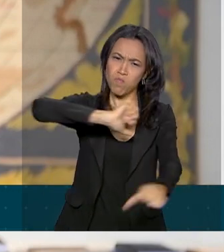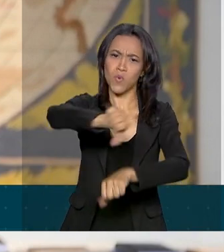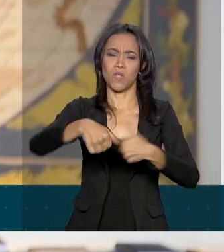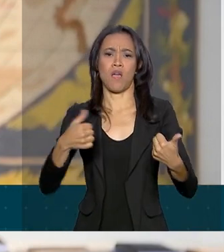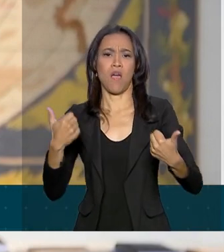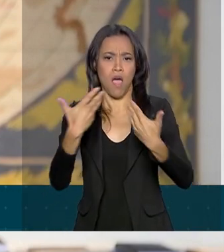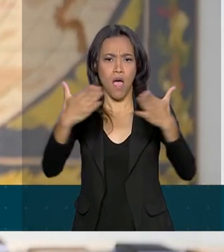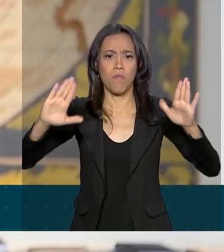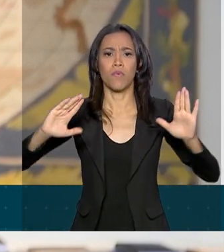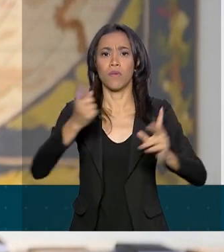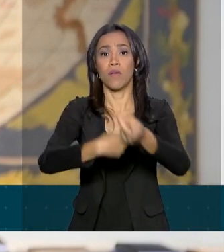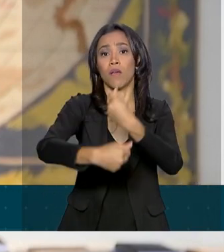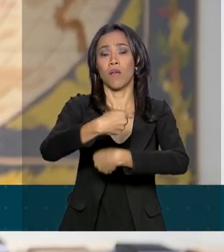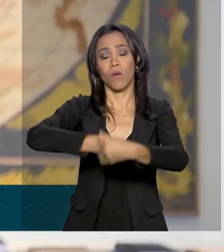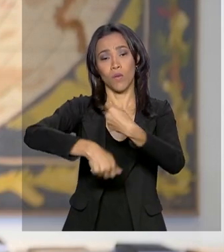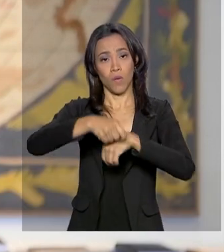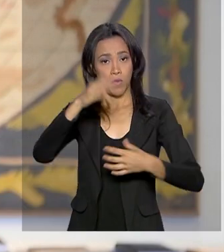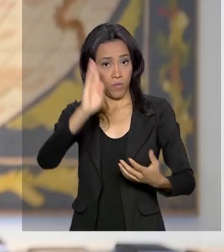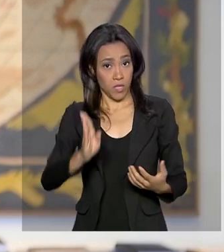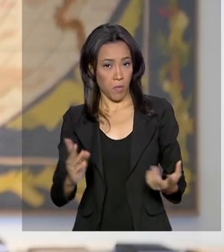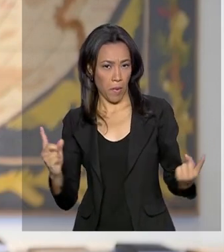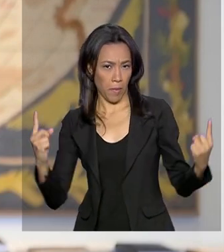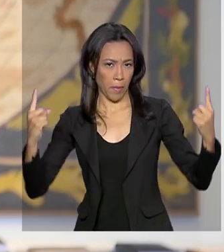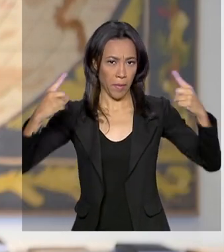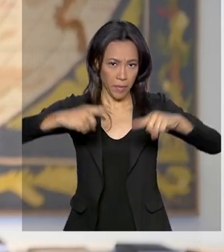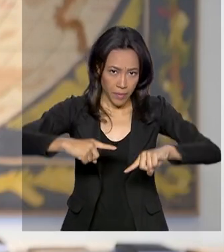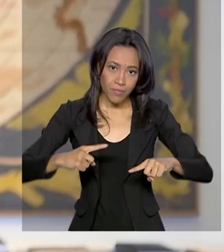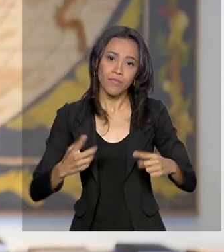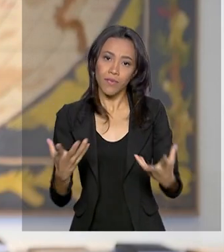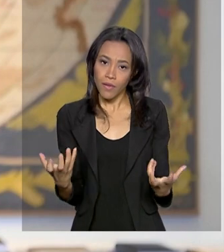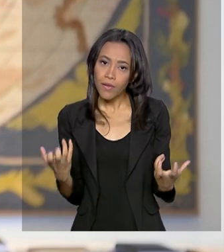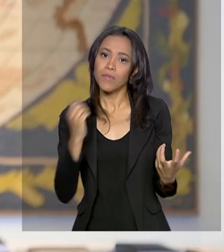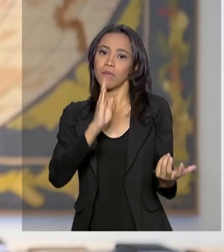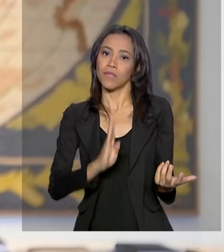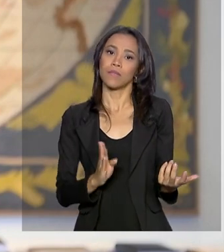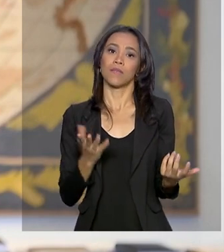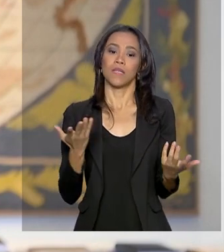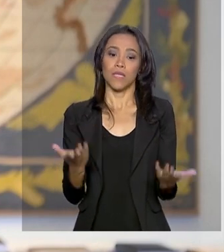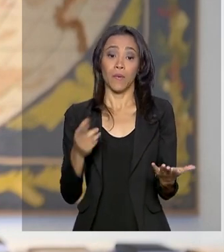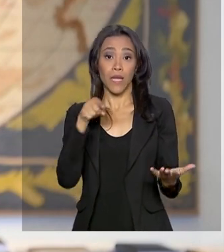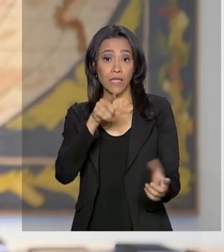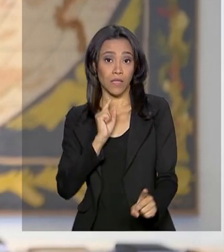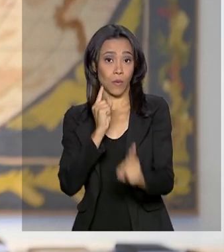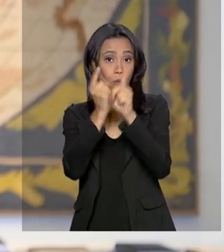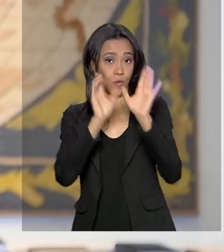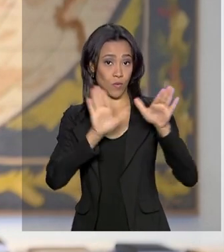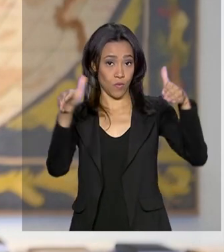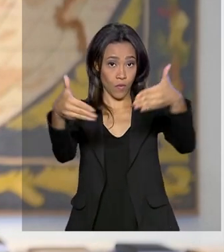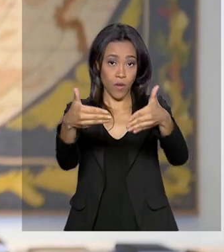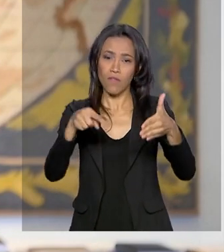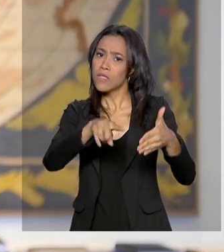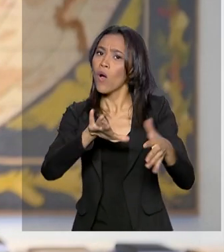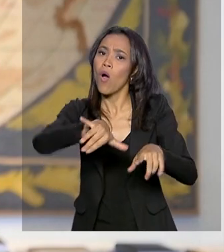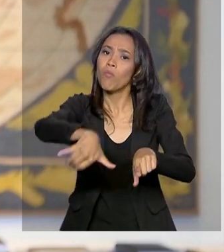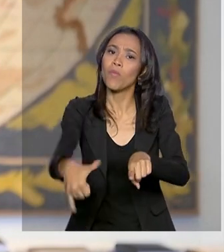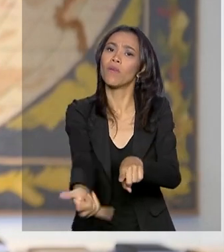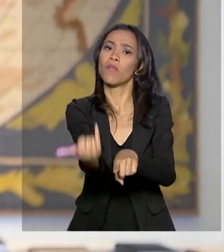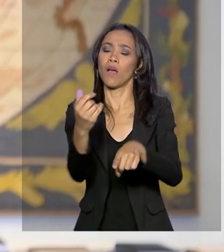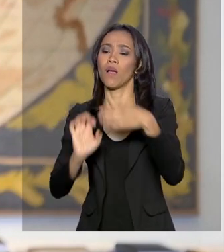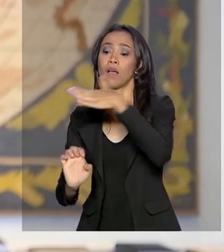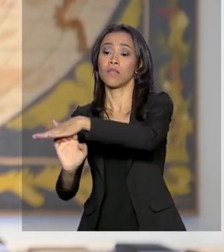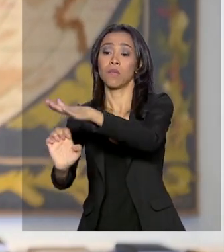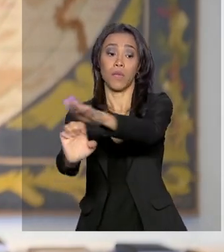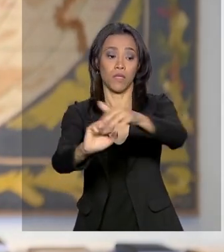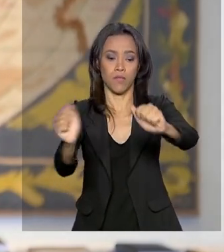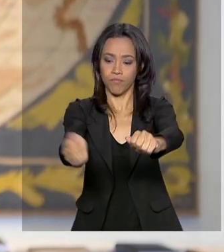economia e tornar o Brasil uma economia mais competitiva. E esse fórum, o BIF, vai ser a oportunidade para que os investidores